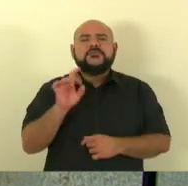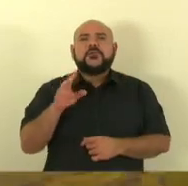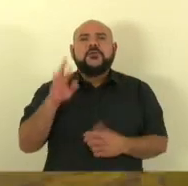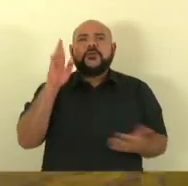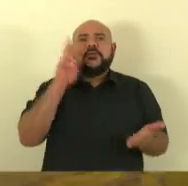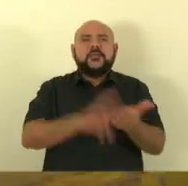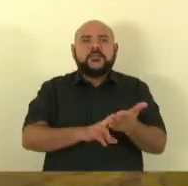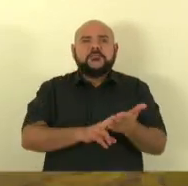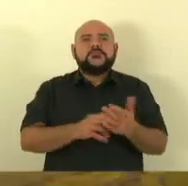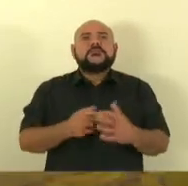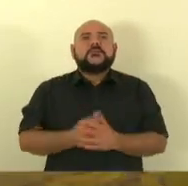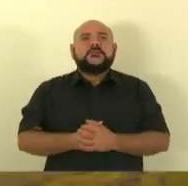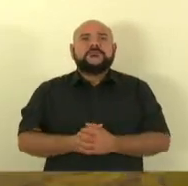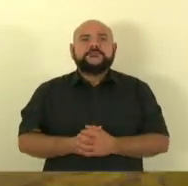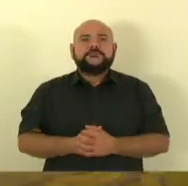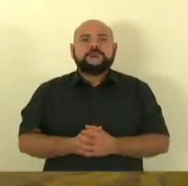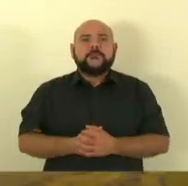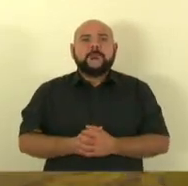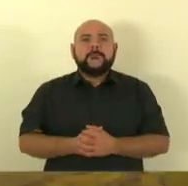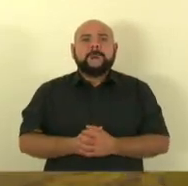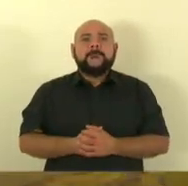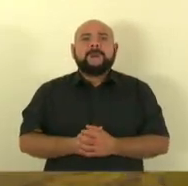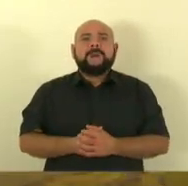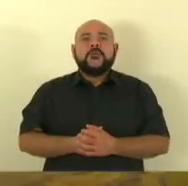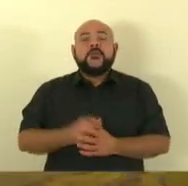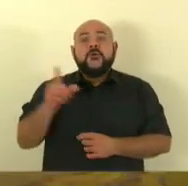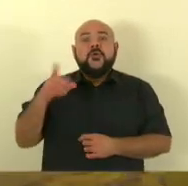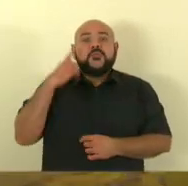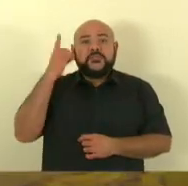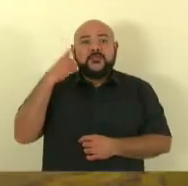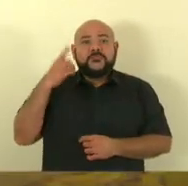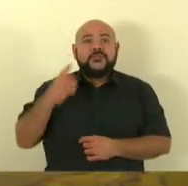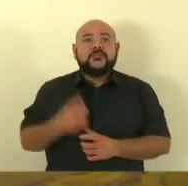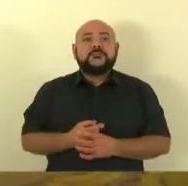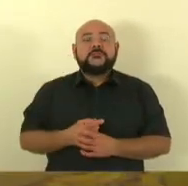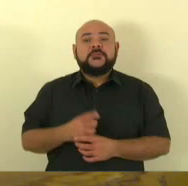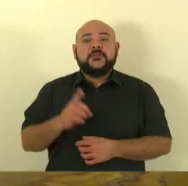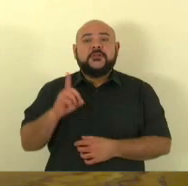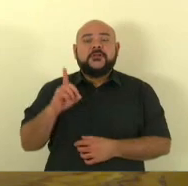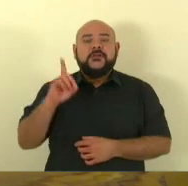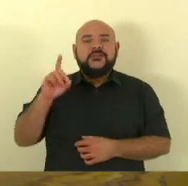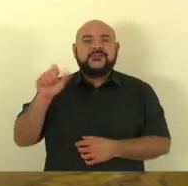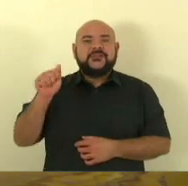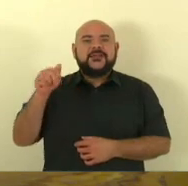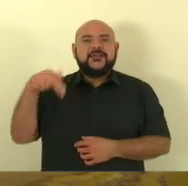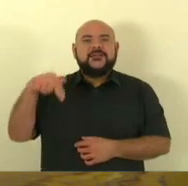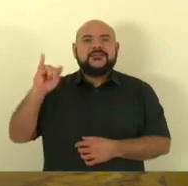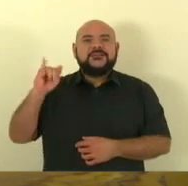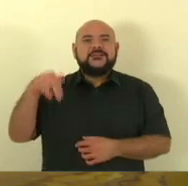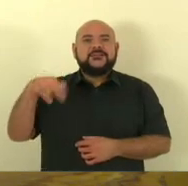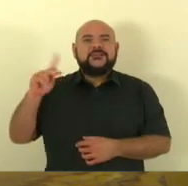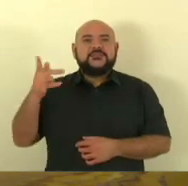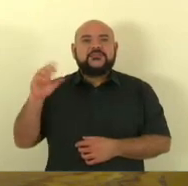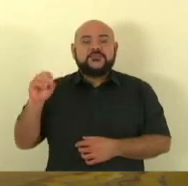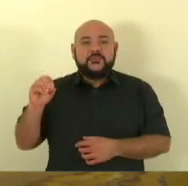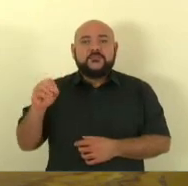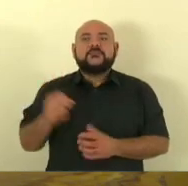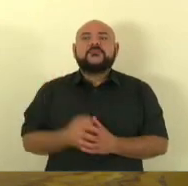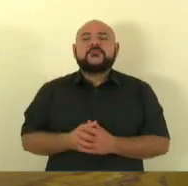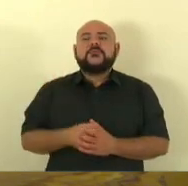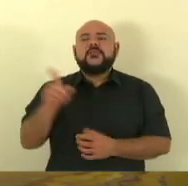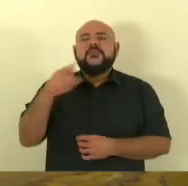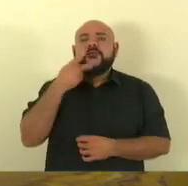deputado Deninho Silva fez uma crítica à vereadora da Serra mas utilizou uma expressão chamando a